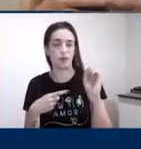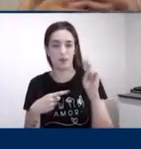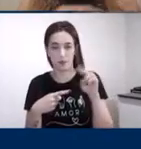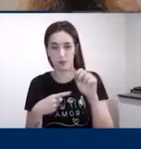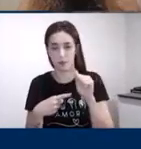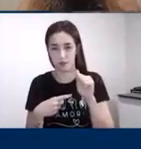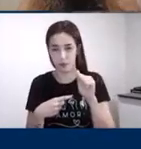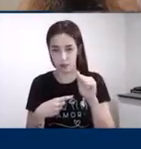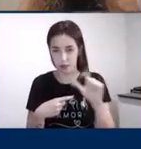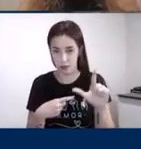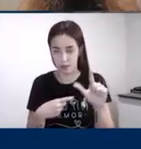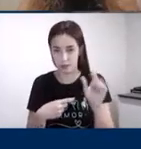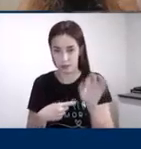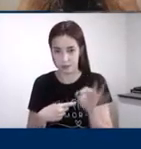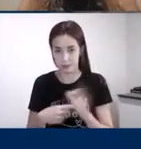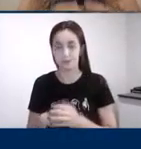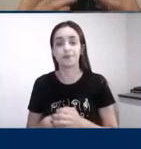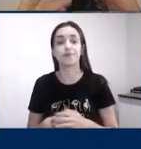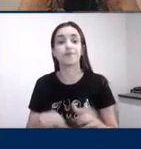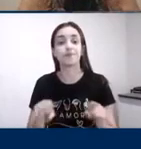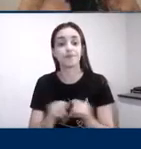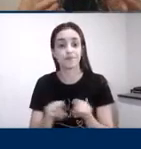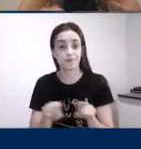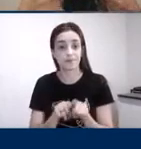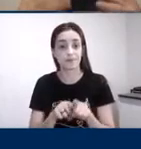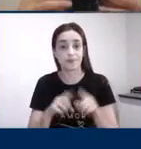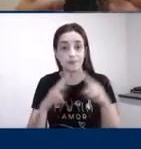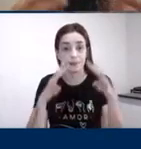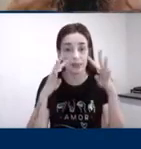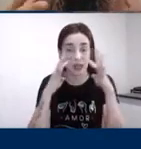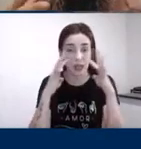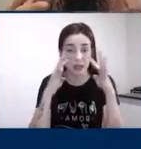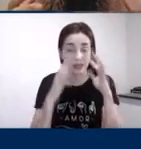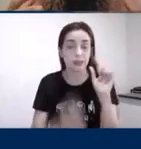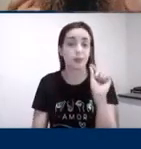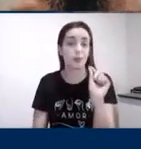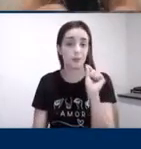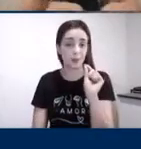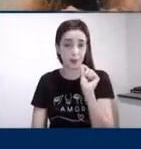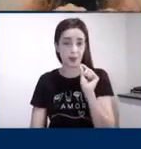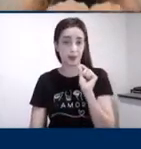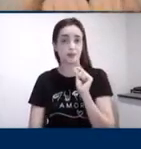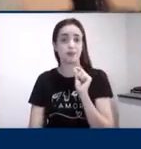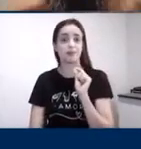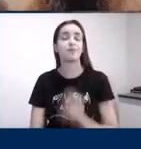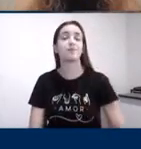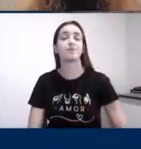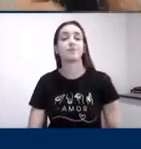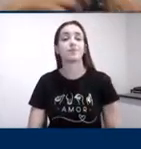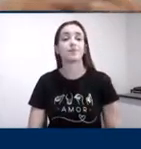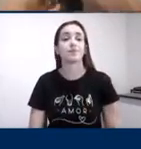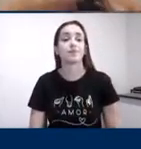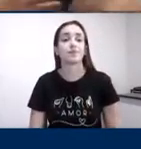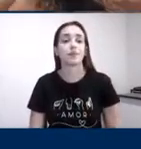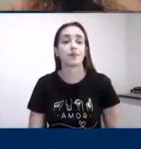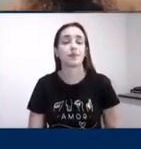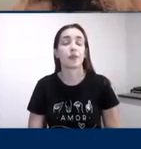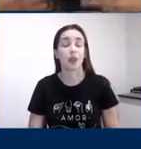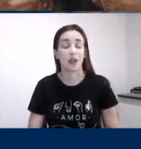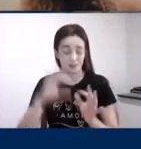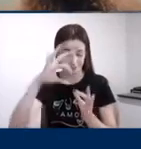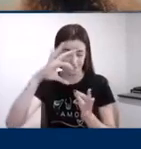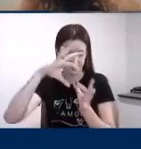atenção voluntária. É uma atenção que a maturação dela a formação da bainha de mielina nos neurônios